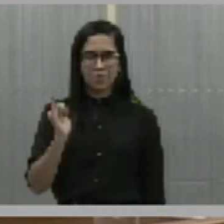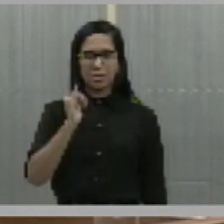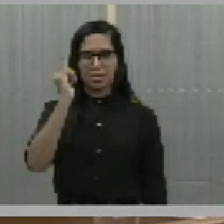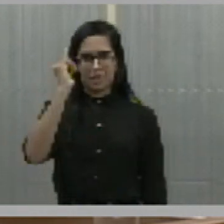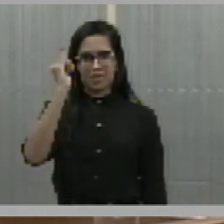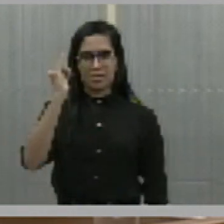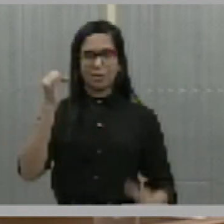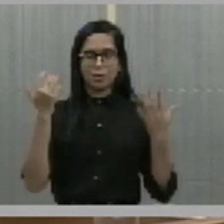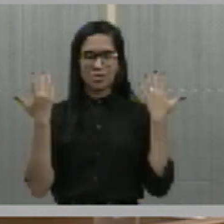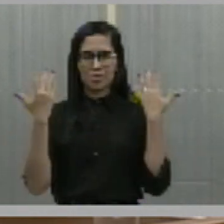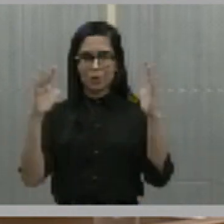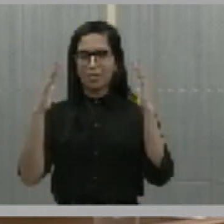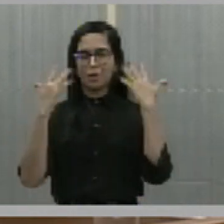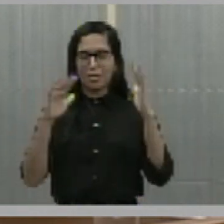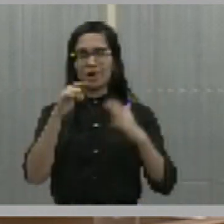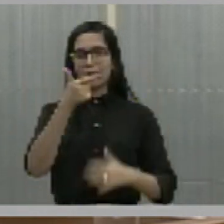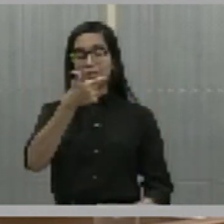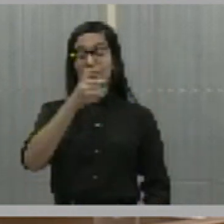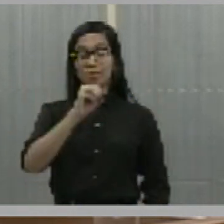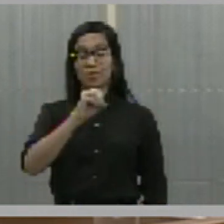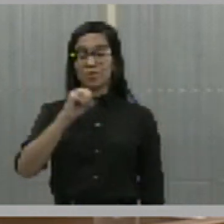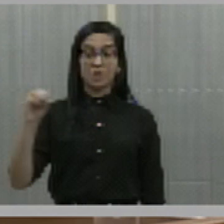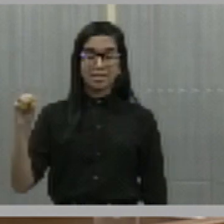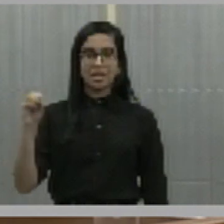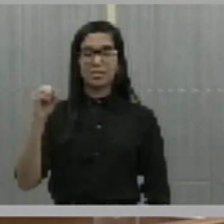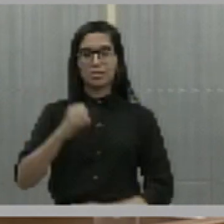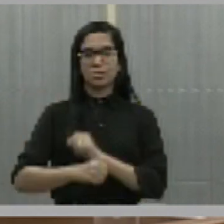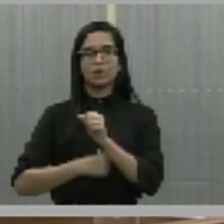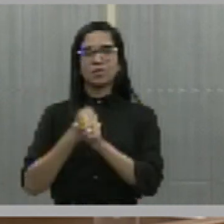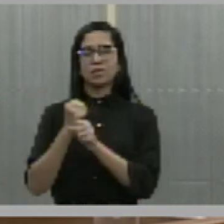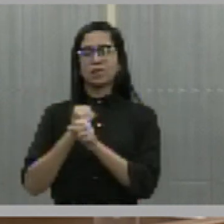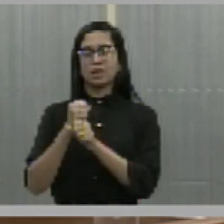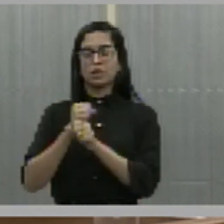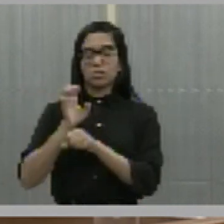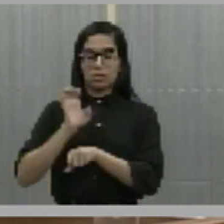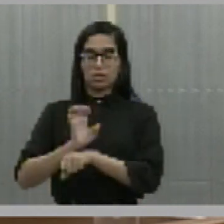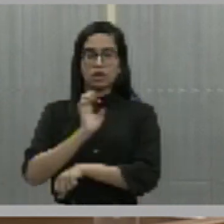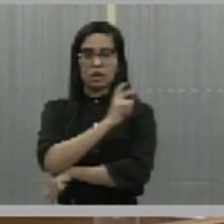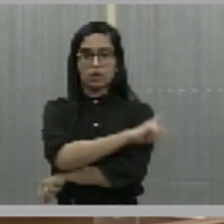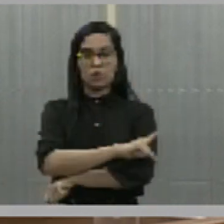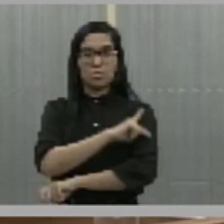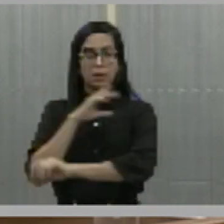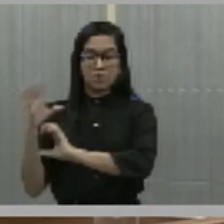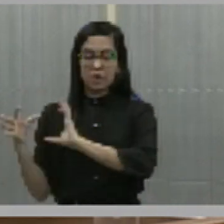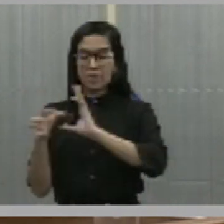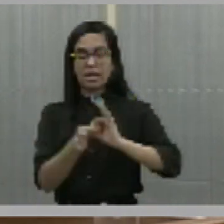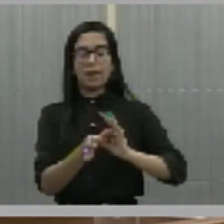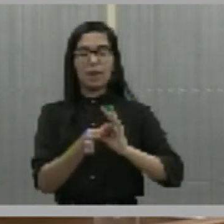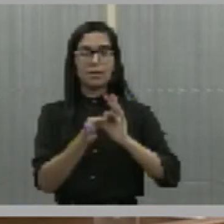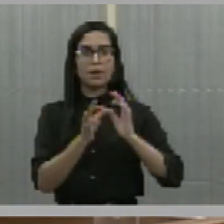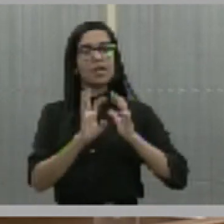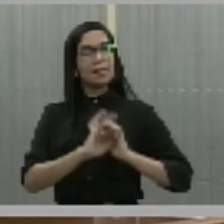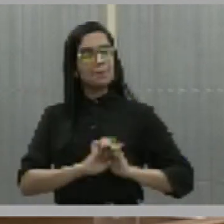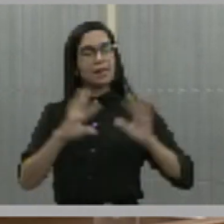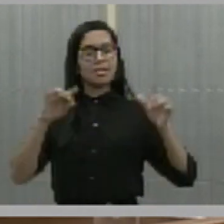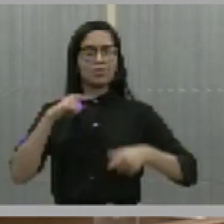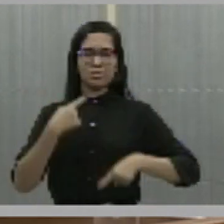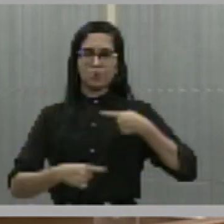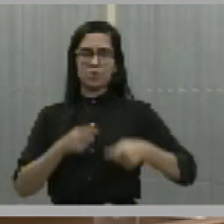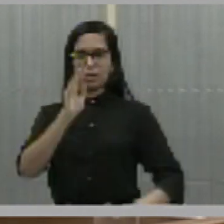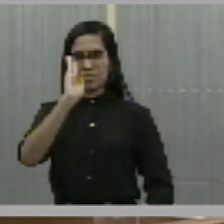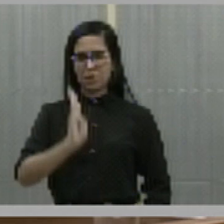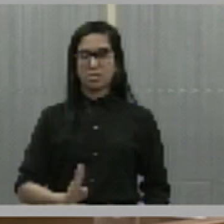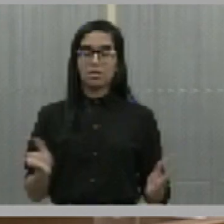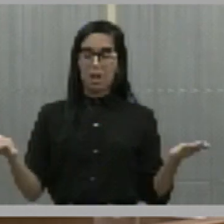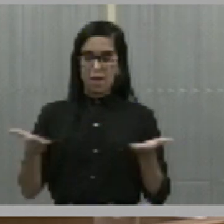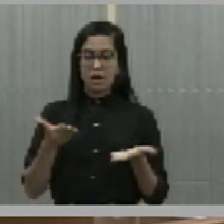comemorativo dos 200 anos de adesão do Piauí à independência do Brasil. Nesse momento, o